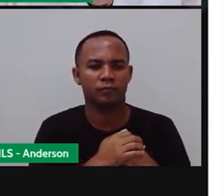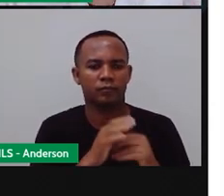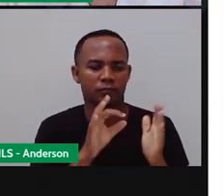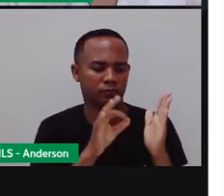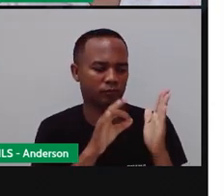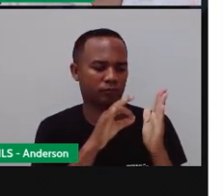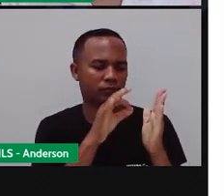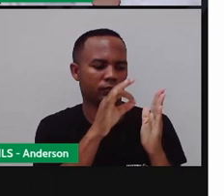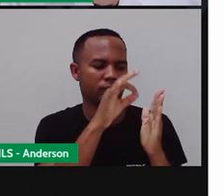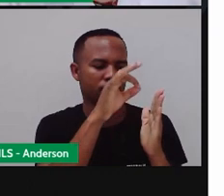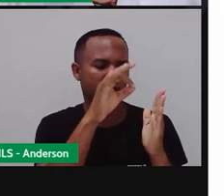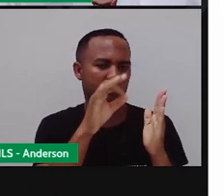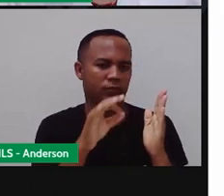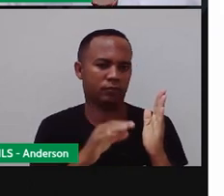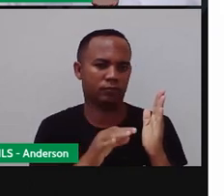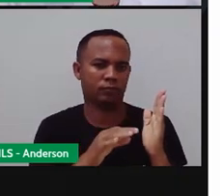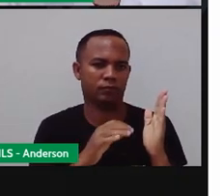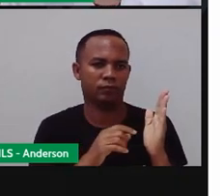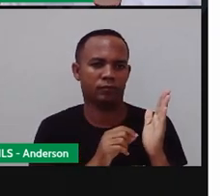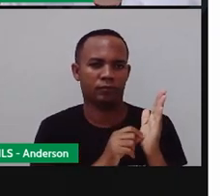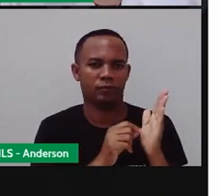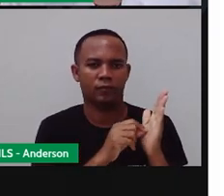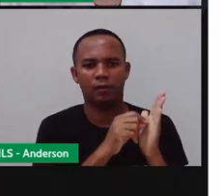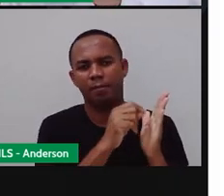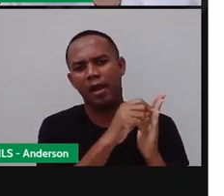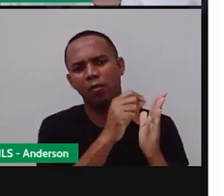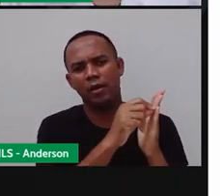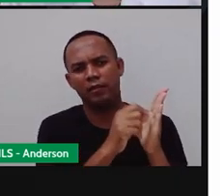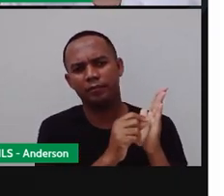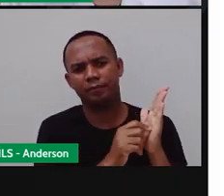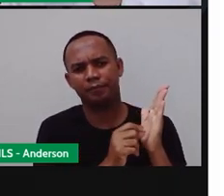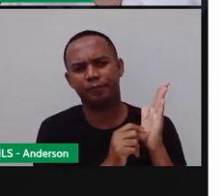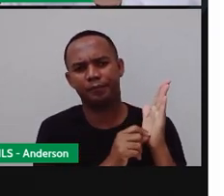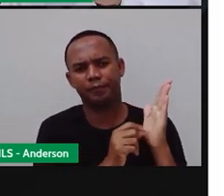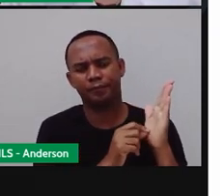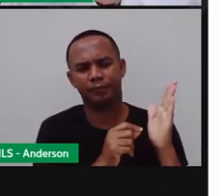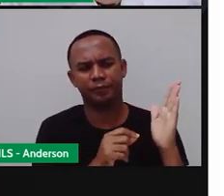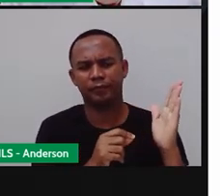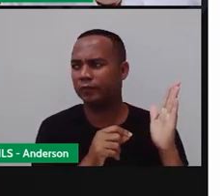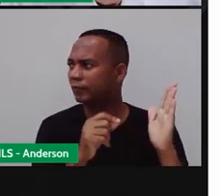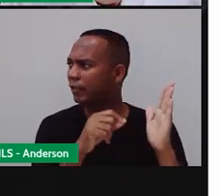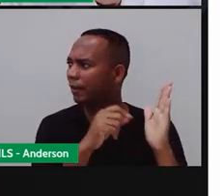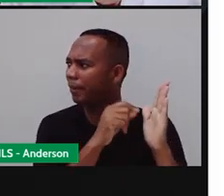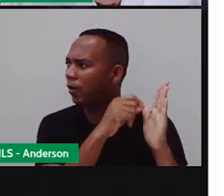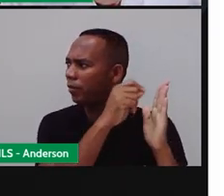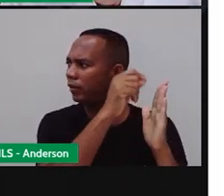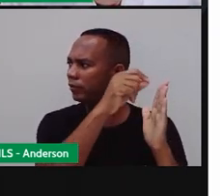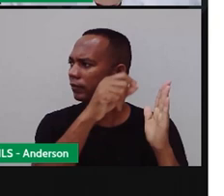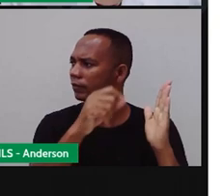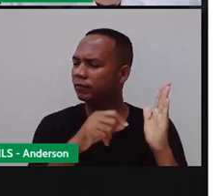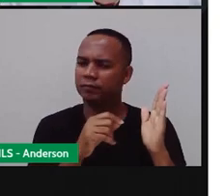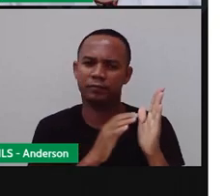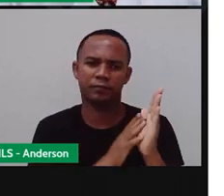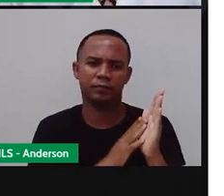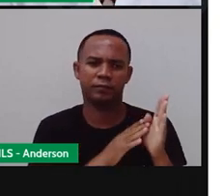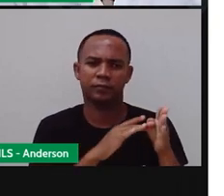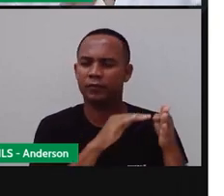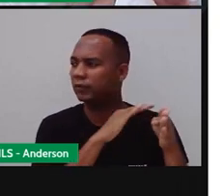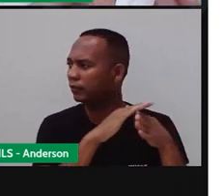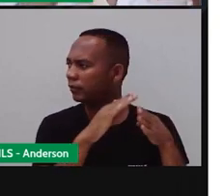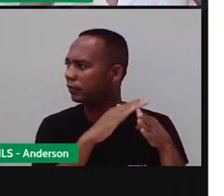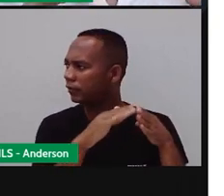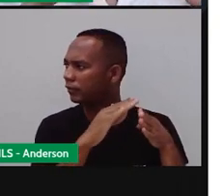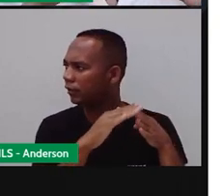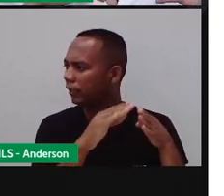característica, na verdade, do sertão. Falei também a pesquisa, porque fugiu agora da... Oi? Não, a palma